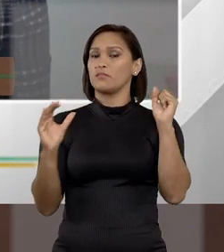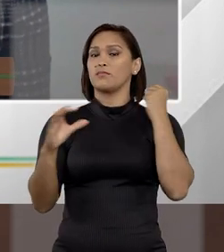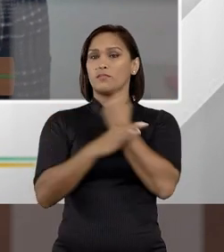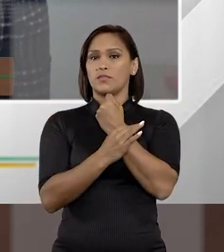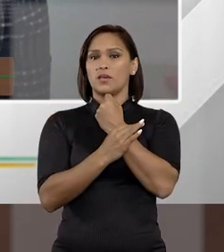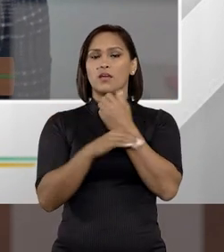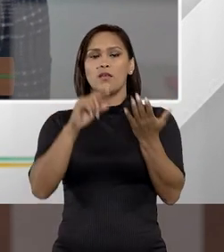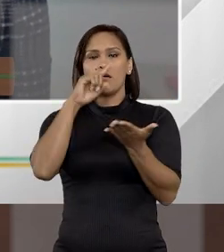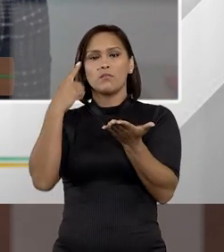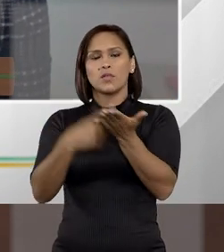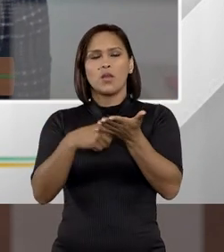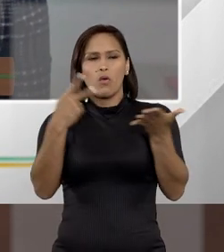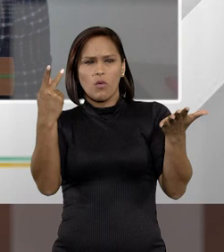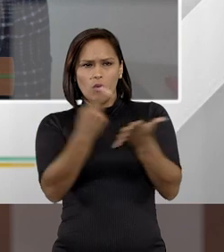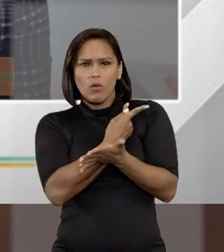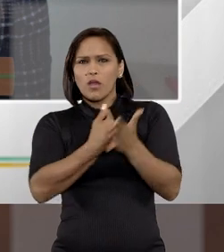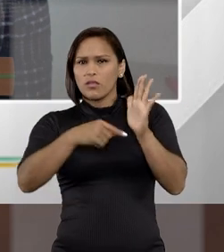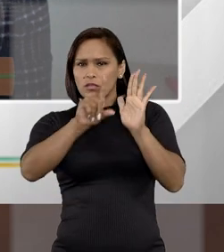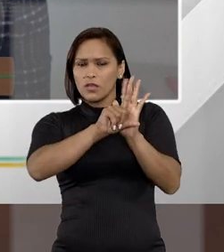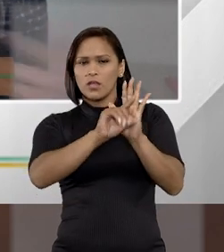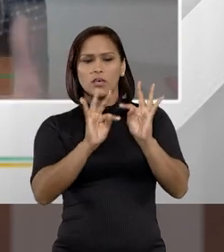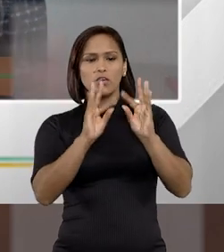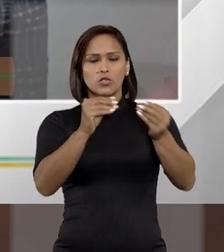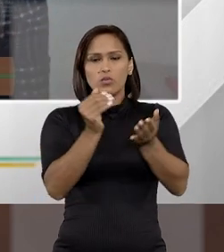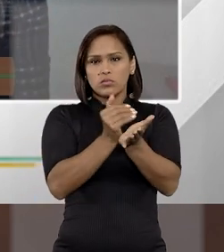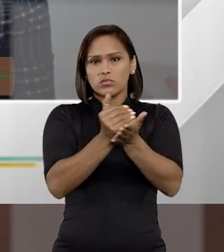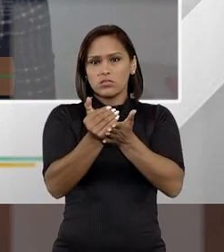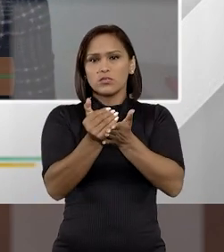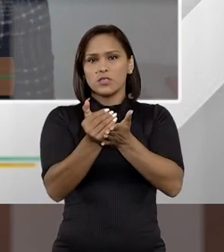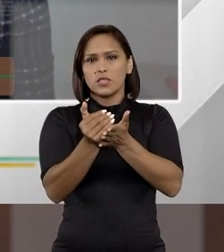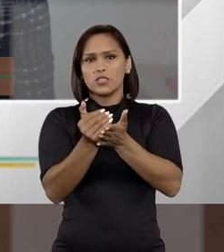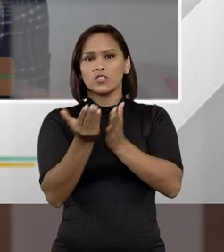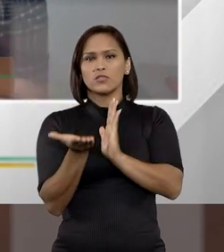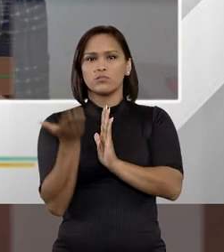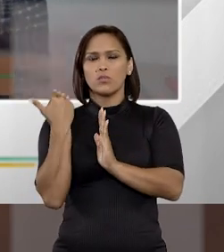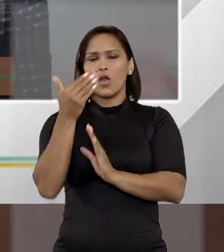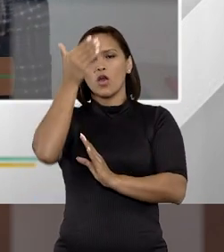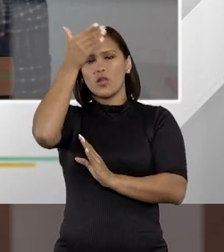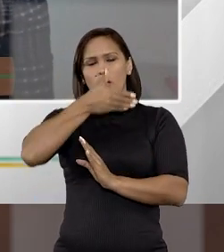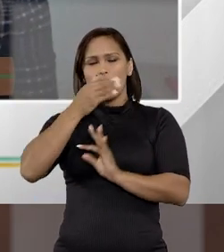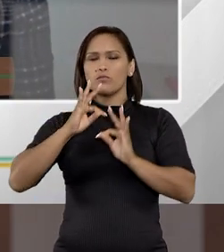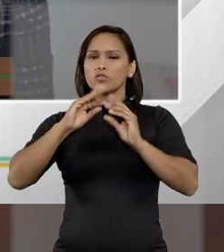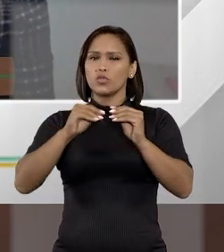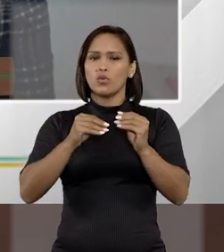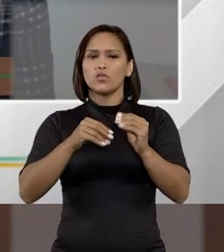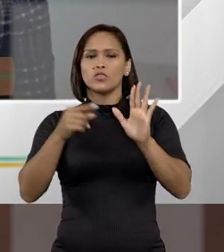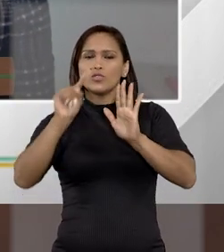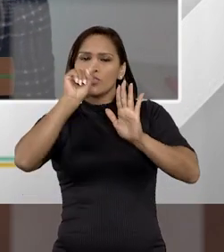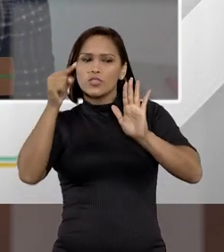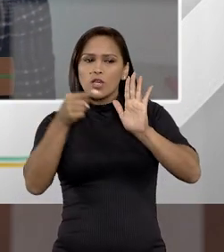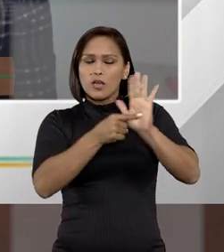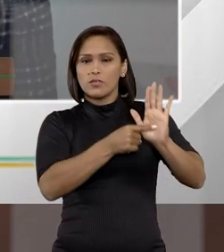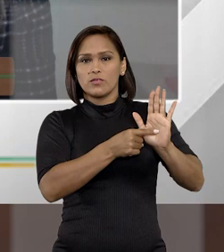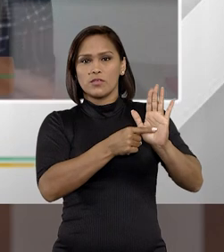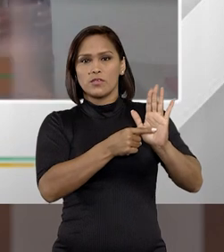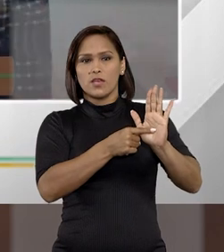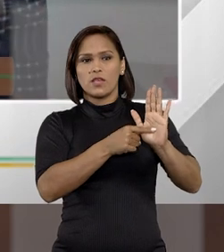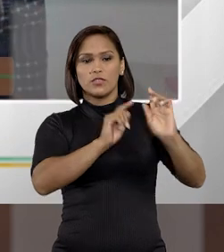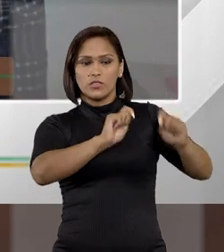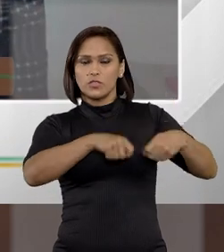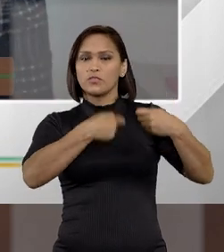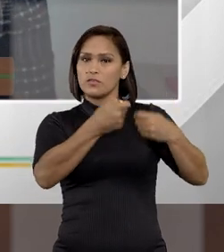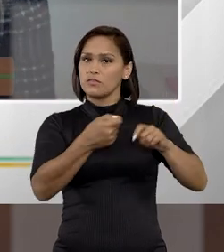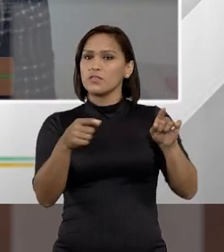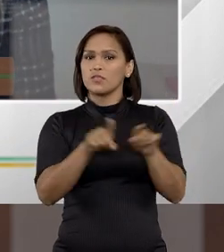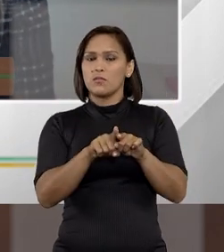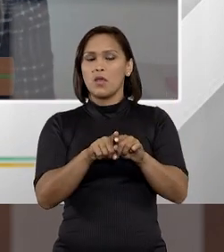para garantir a aplicação correta da lei e toda iniciativa probatória, toda iniciativa de acusar e de